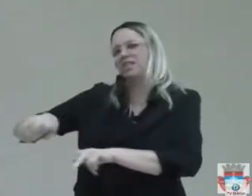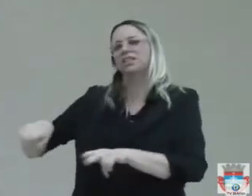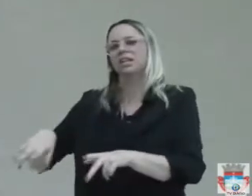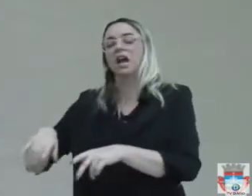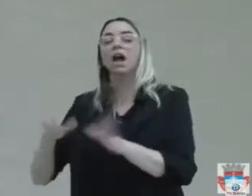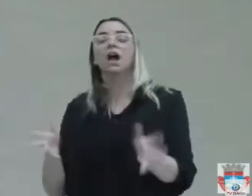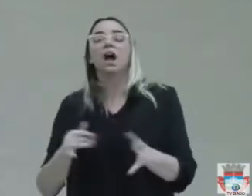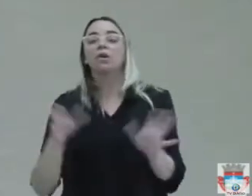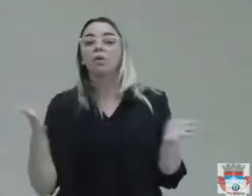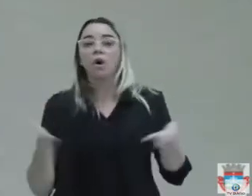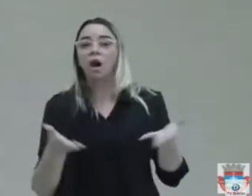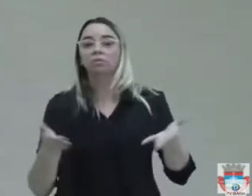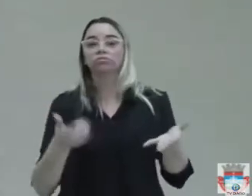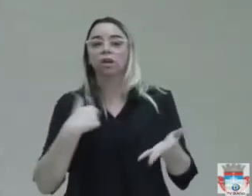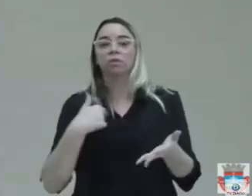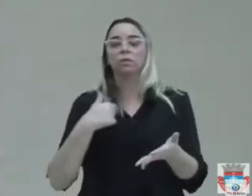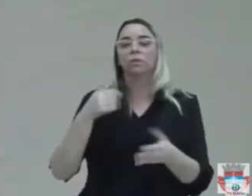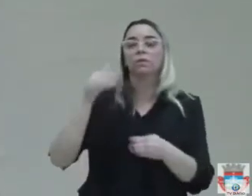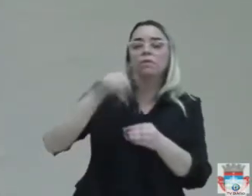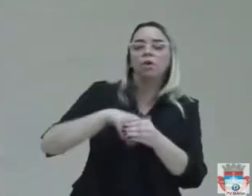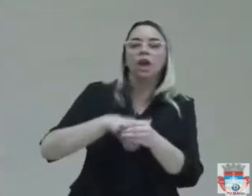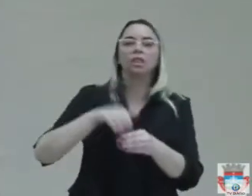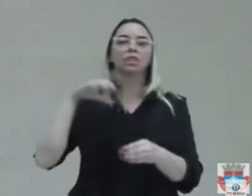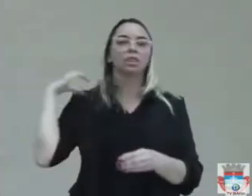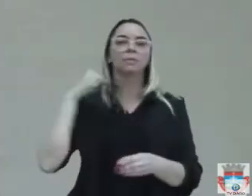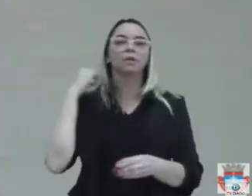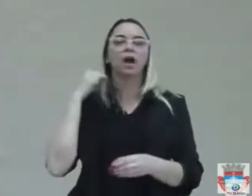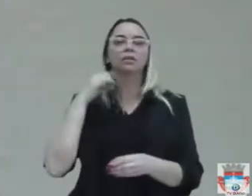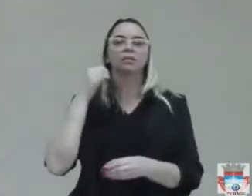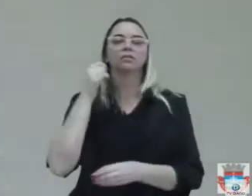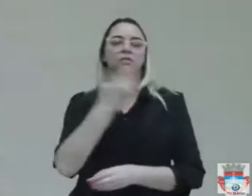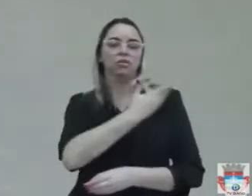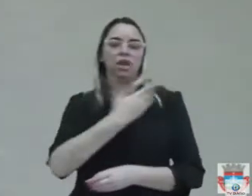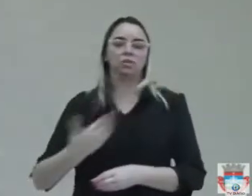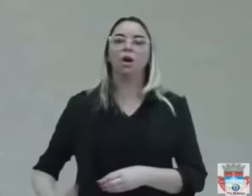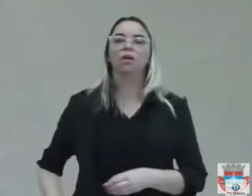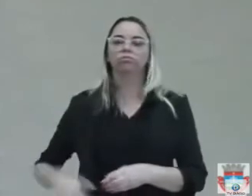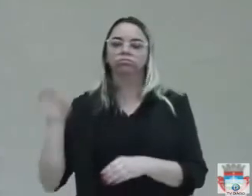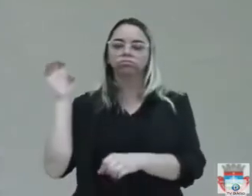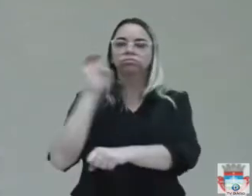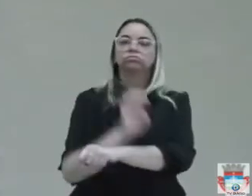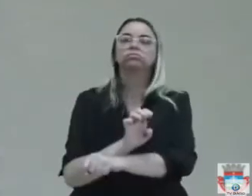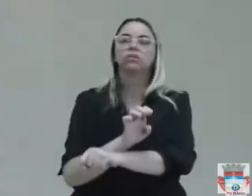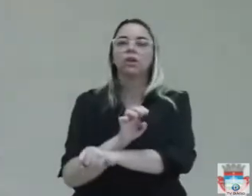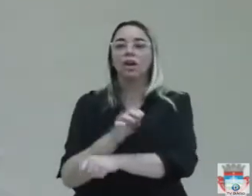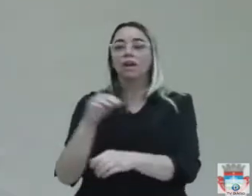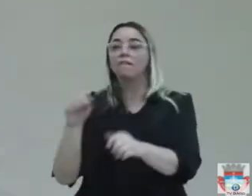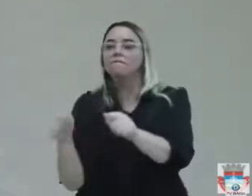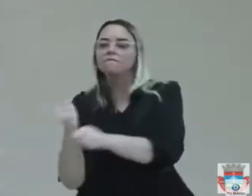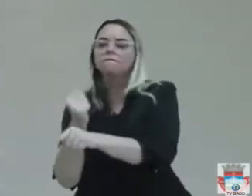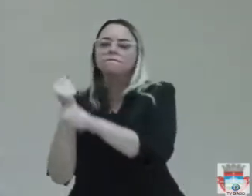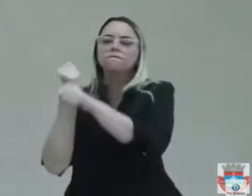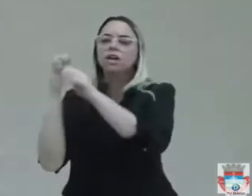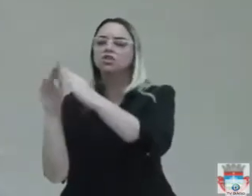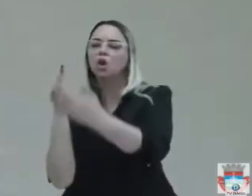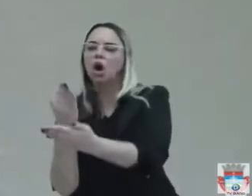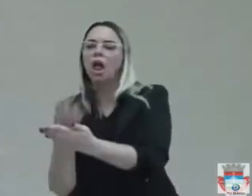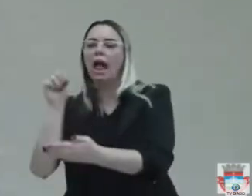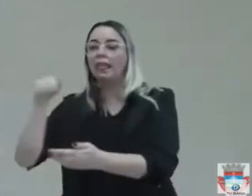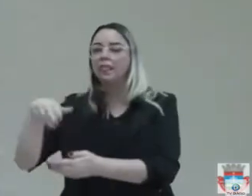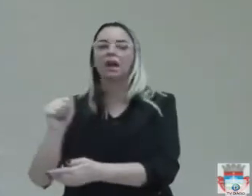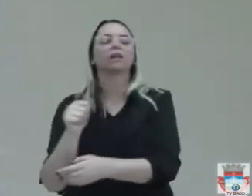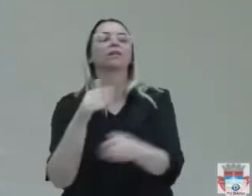votar para a deputada estadual, nessa prefeita que construiu também a escola Mônica Braga, construiu a Ana Cavalcante,